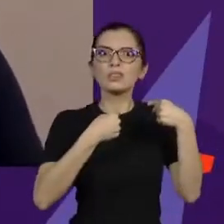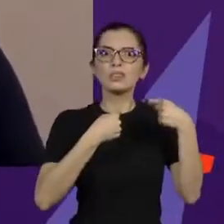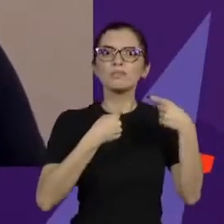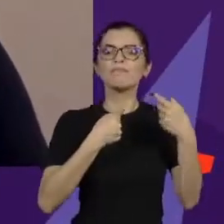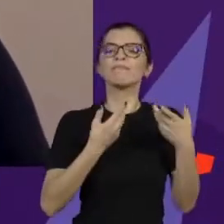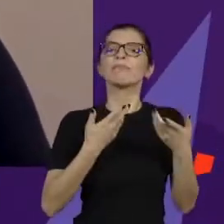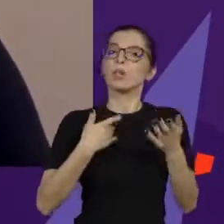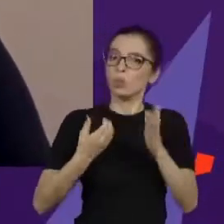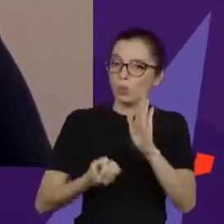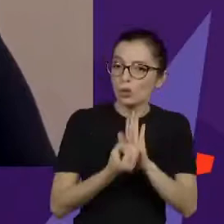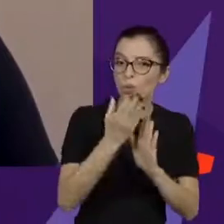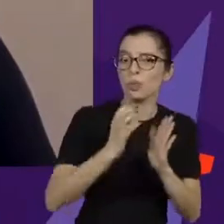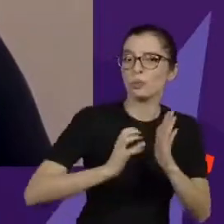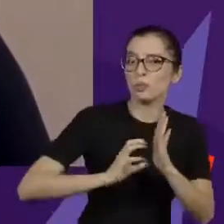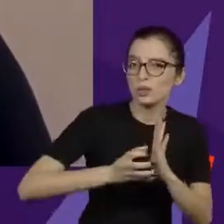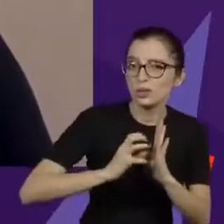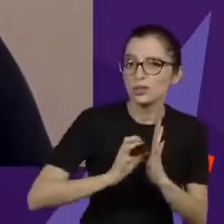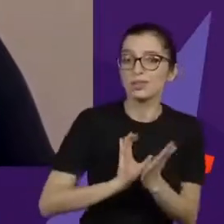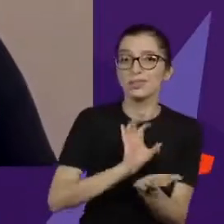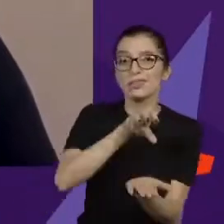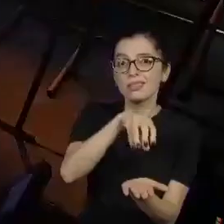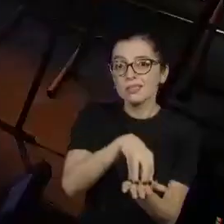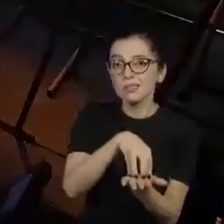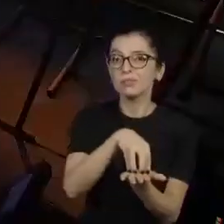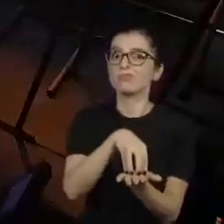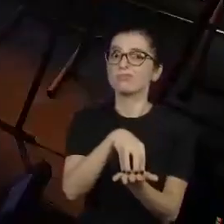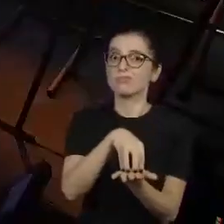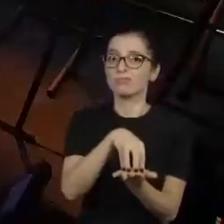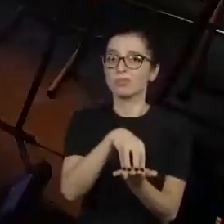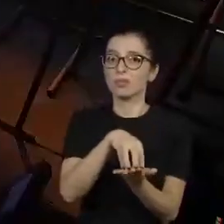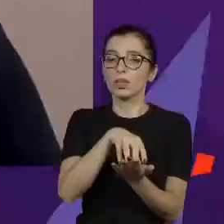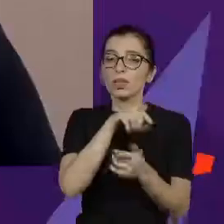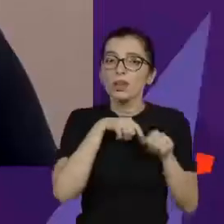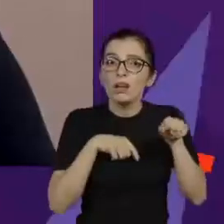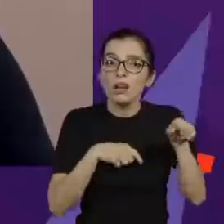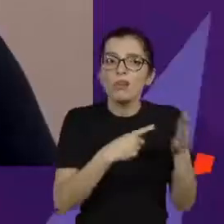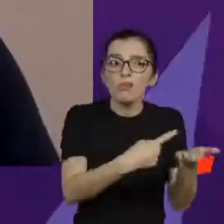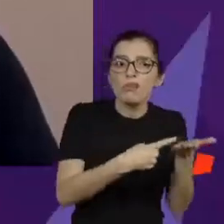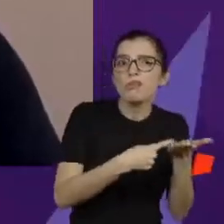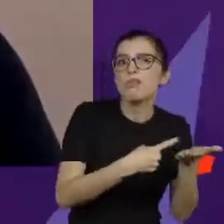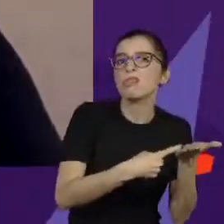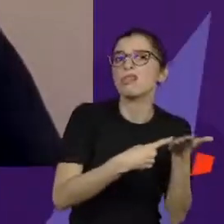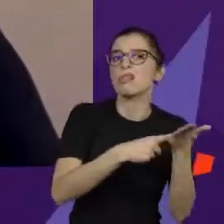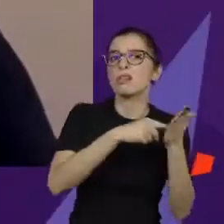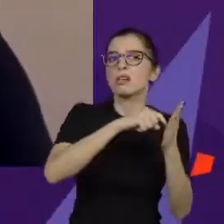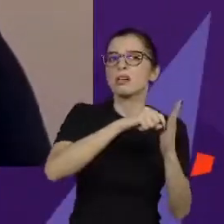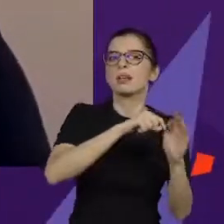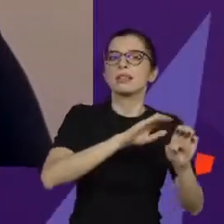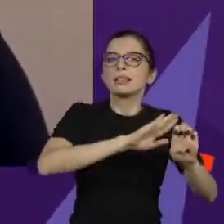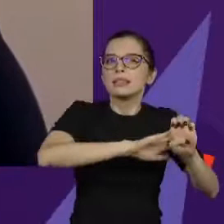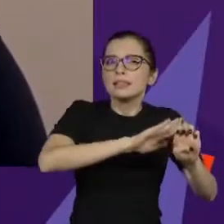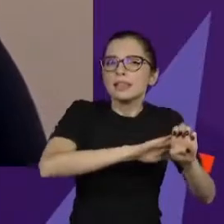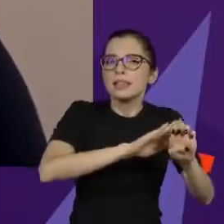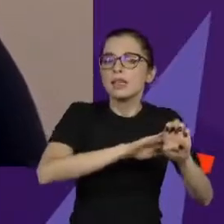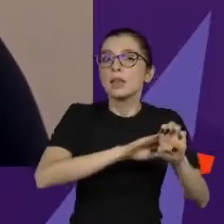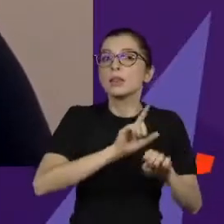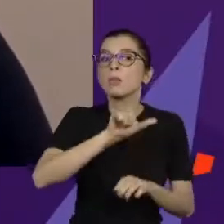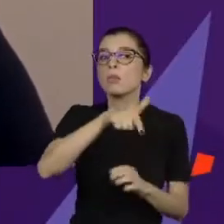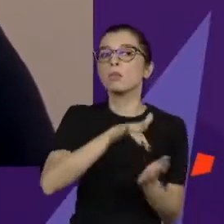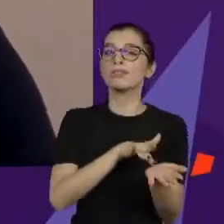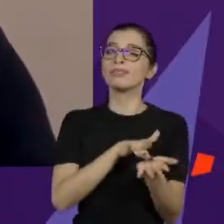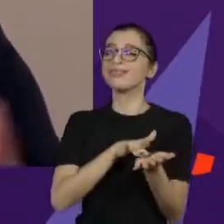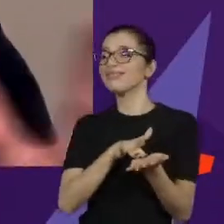partidos da esquerda. E em vez de avisar isso, dois meses antes, resolveu fazer um teatro na véspera da eleição